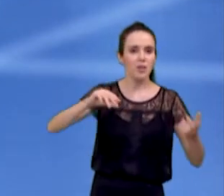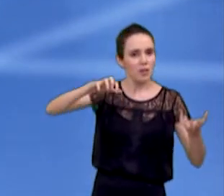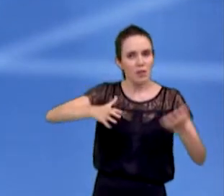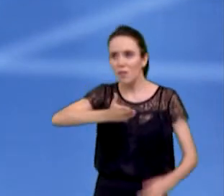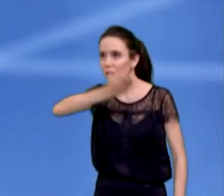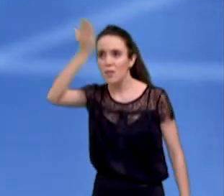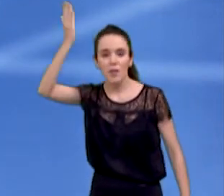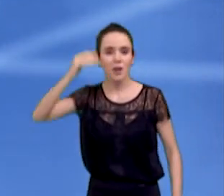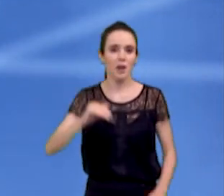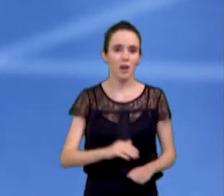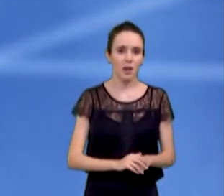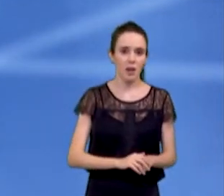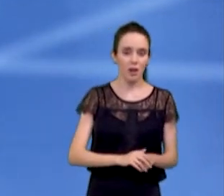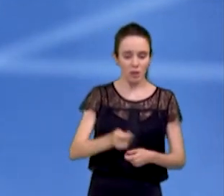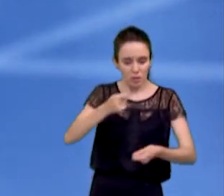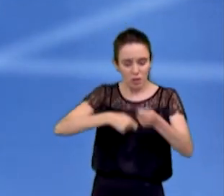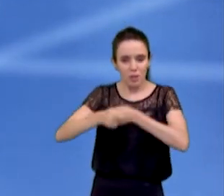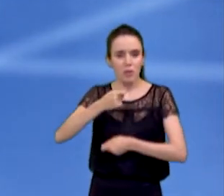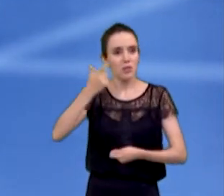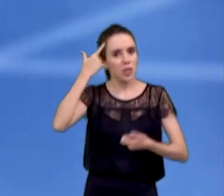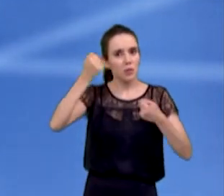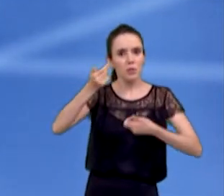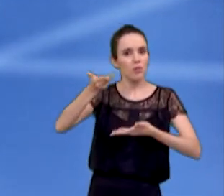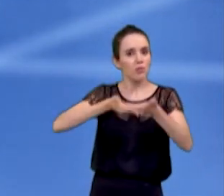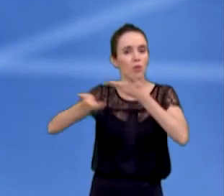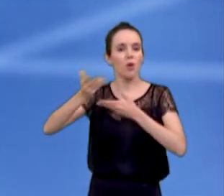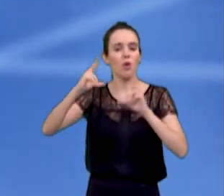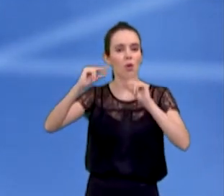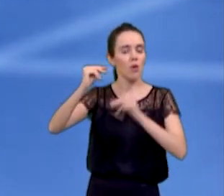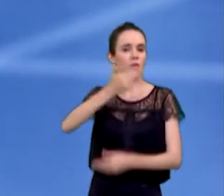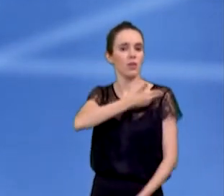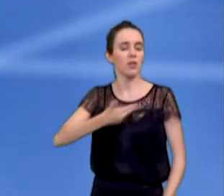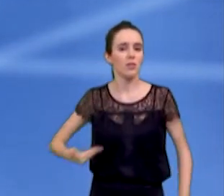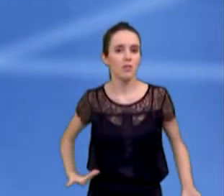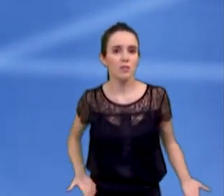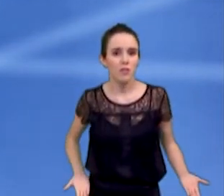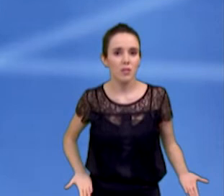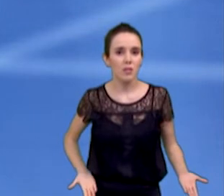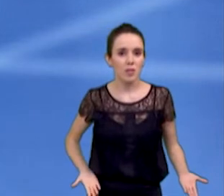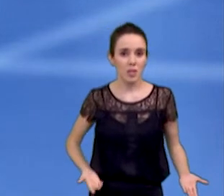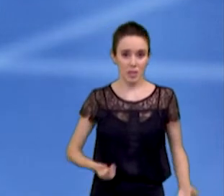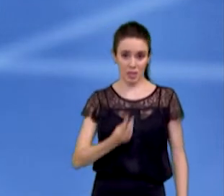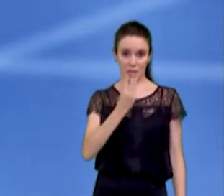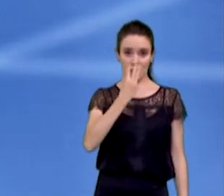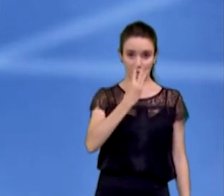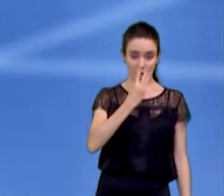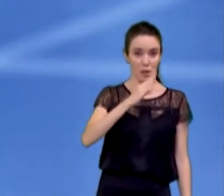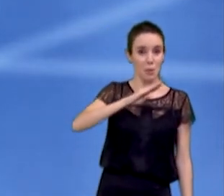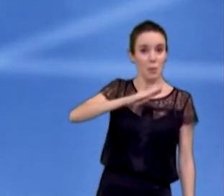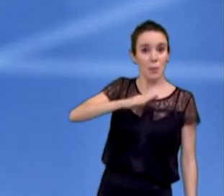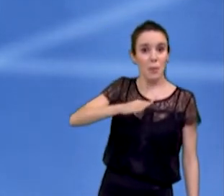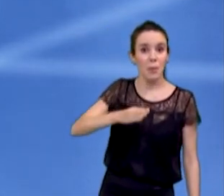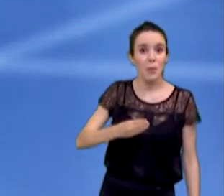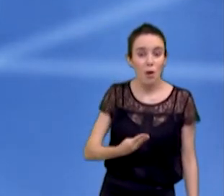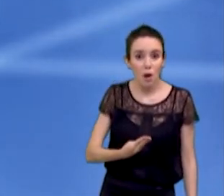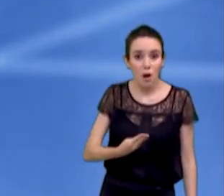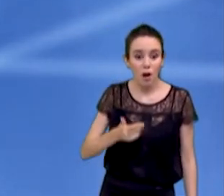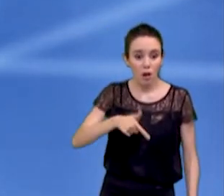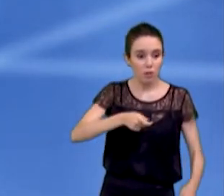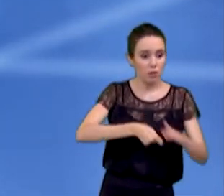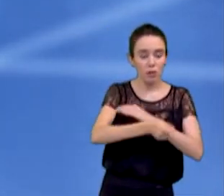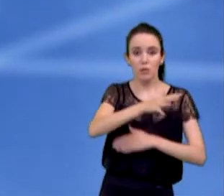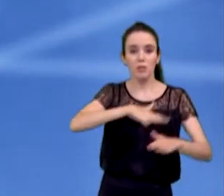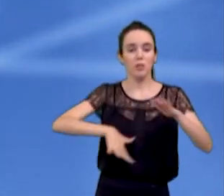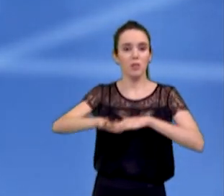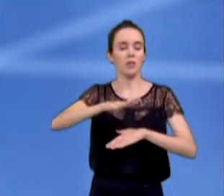Recursos, aumentar o recurso. Temos, assim, em média de 3 bilhões é o orçamento da cidade. Temos que ir